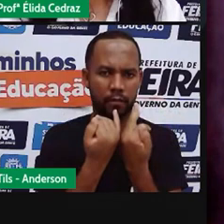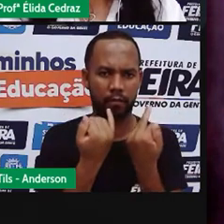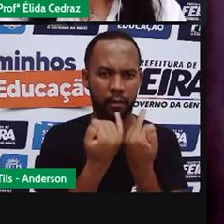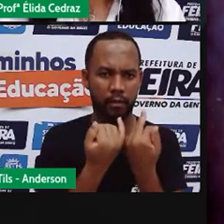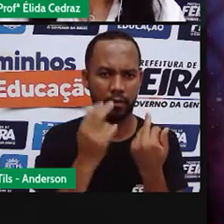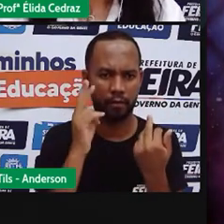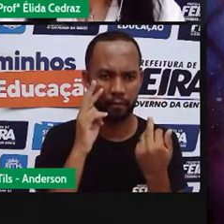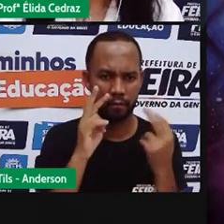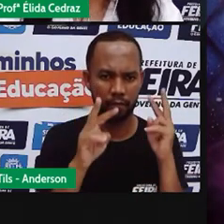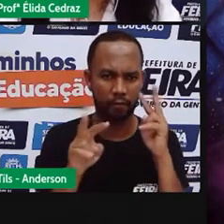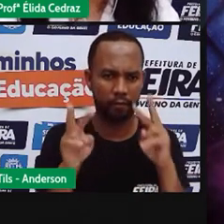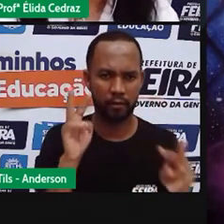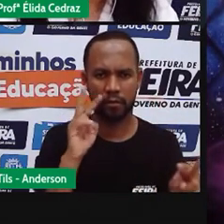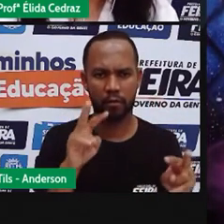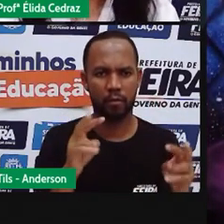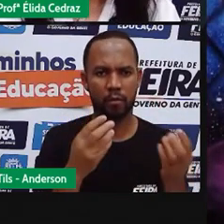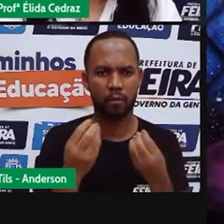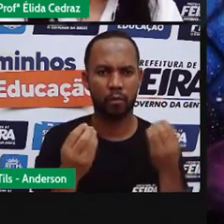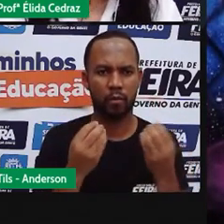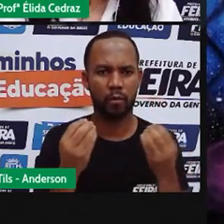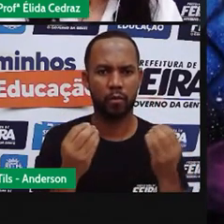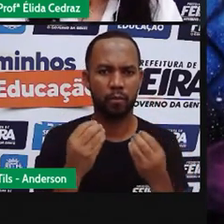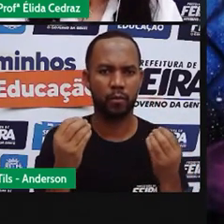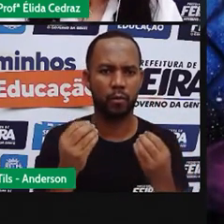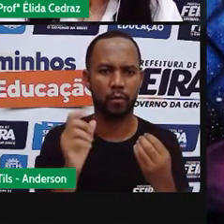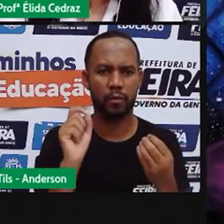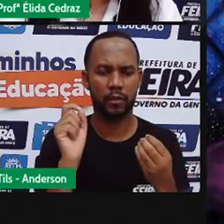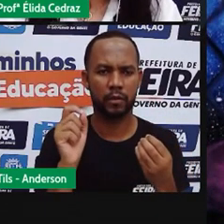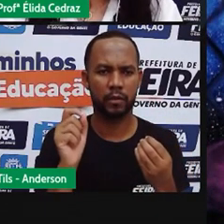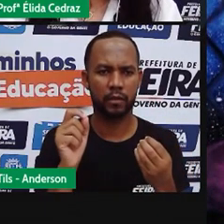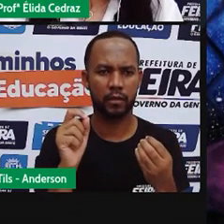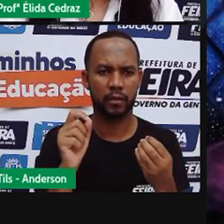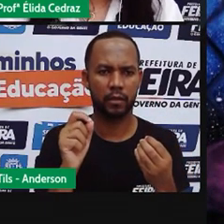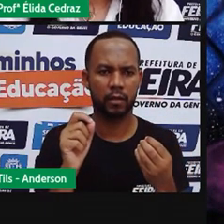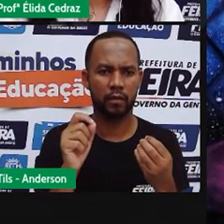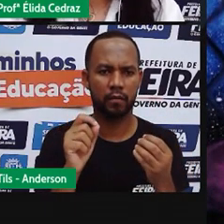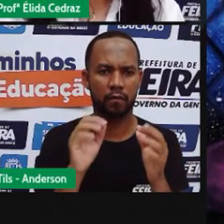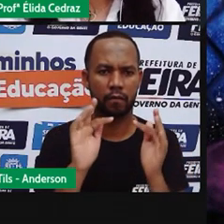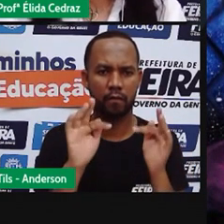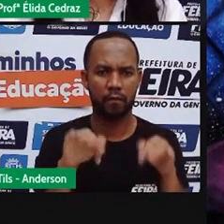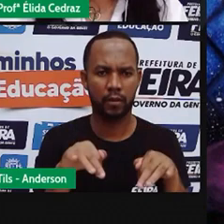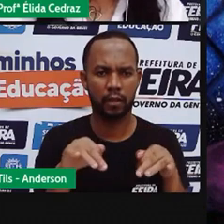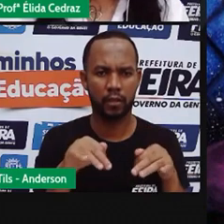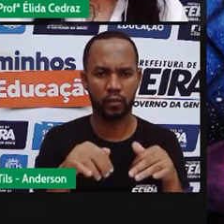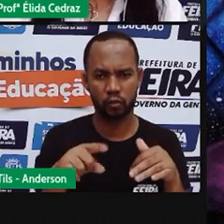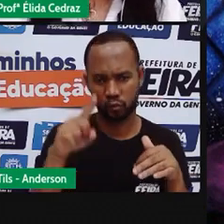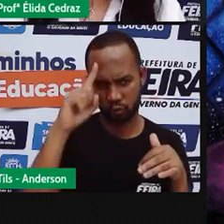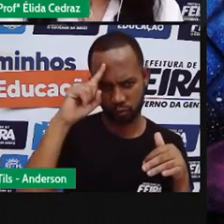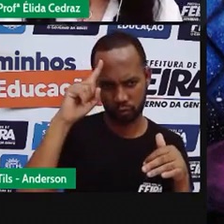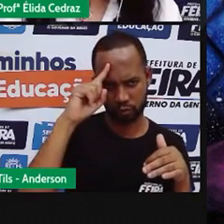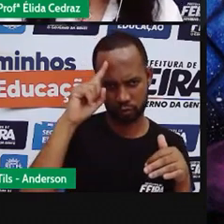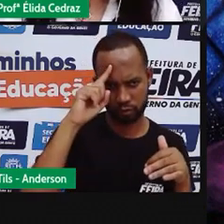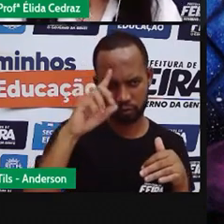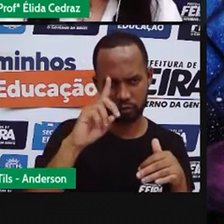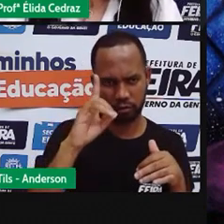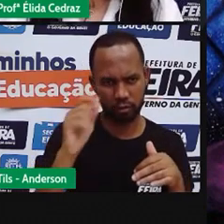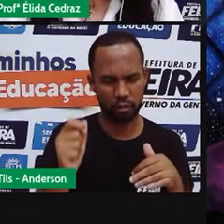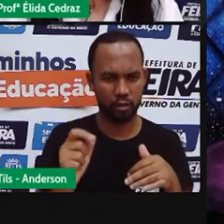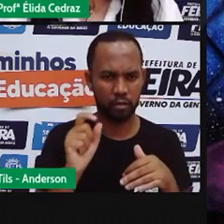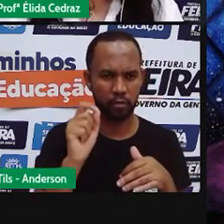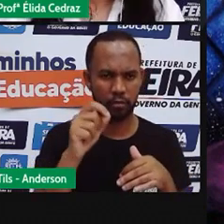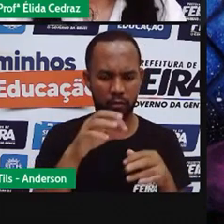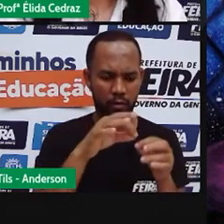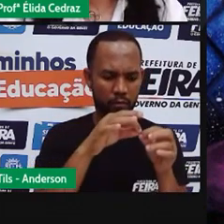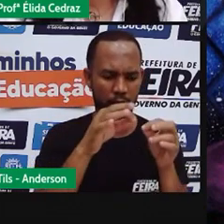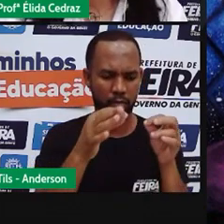oportunidade de quebrar a maldição do príncipe. Todos os dias, caíam uma